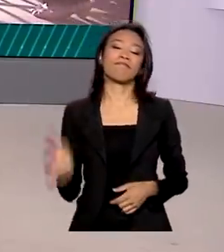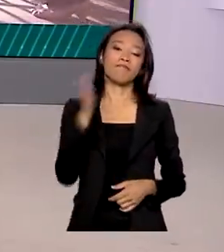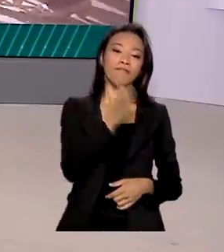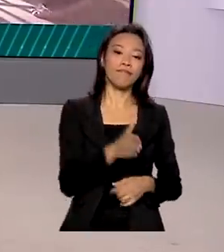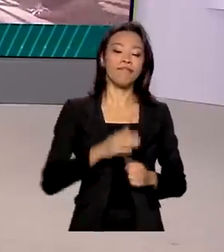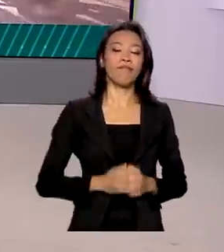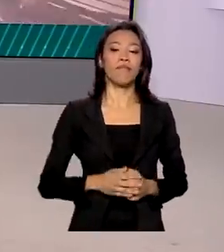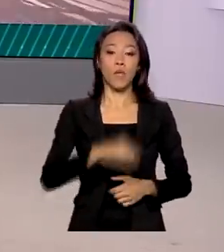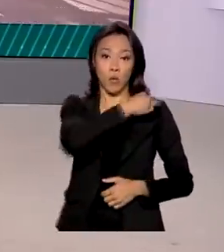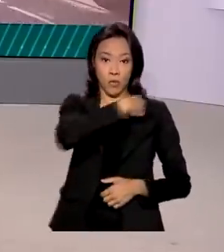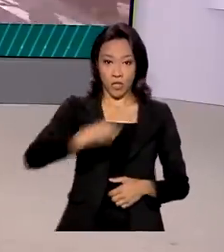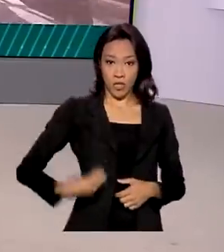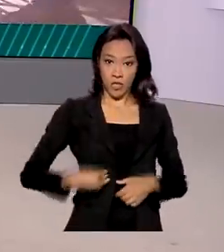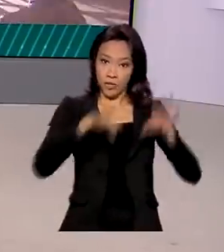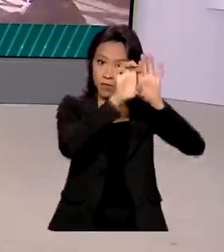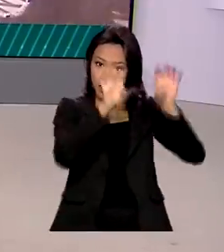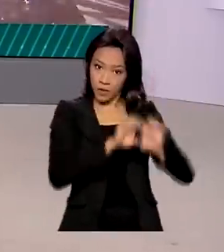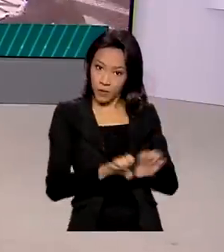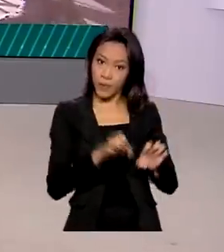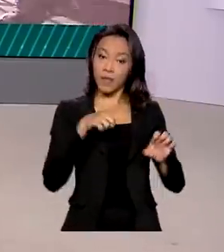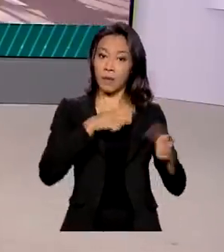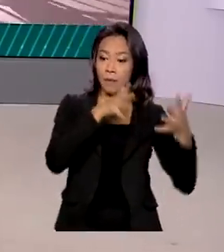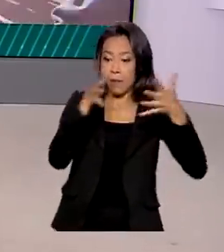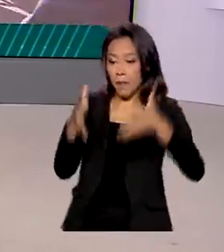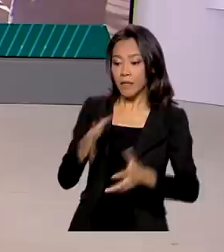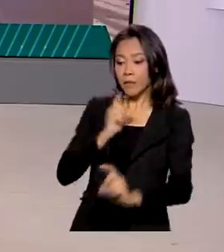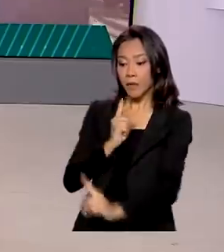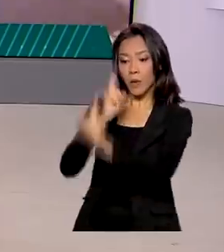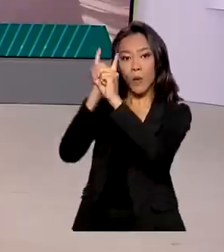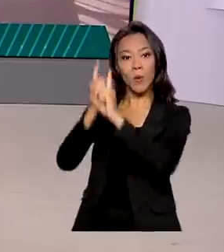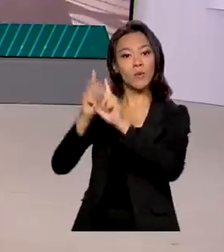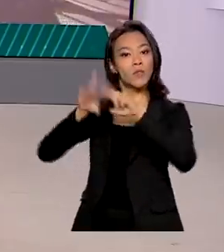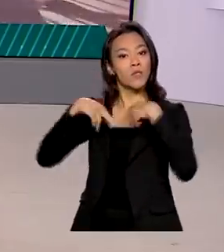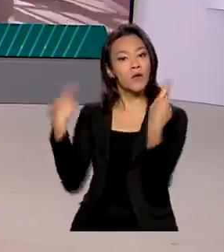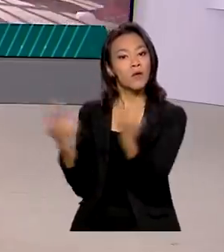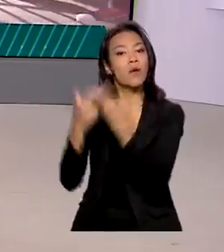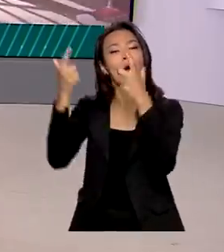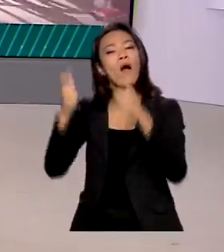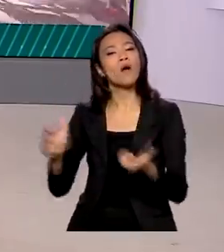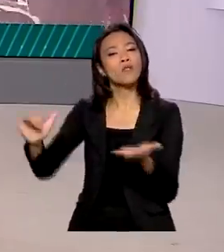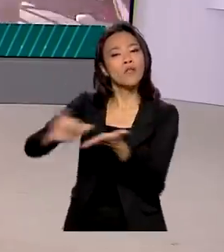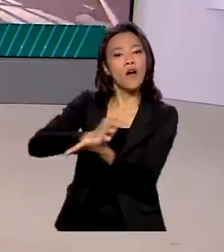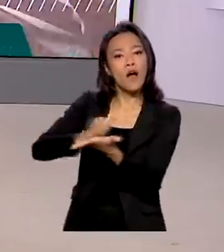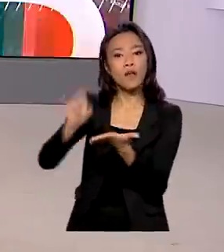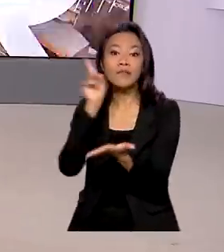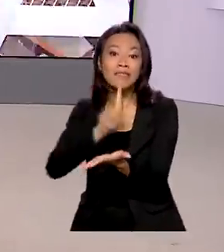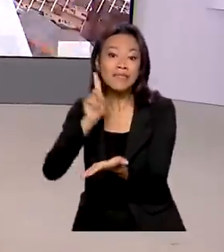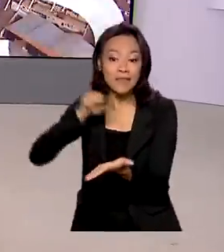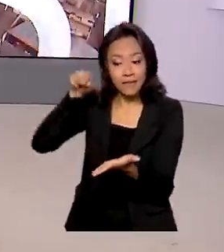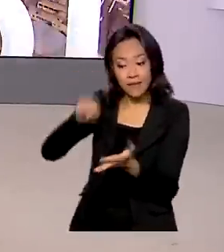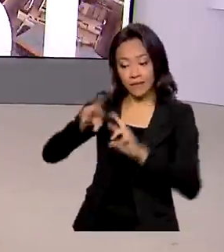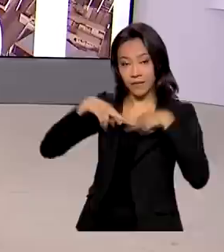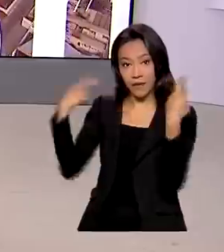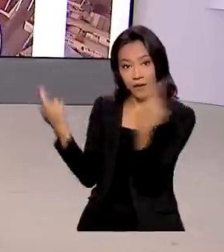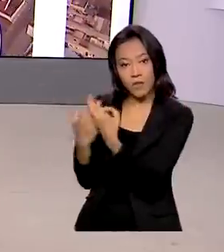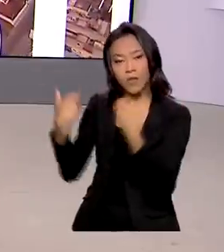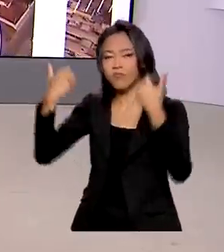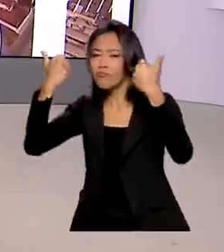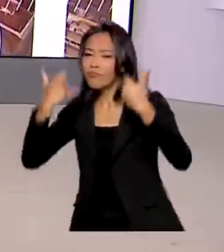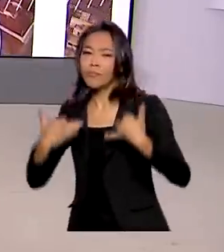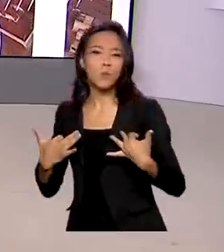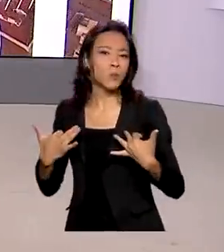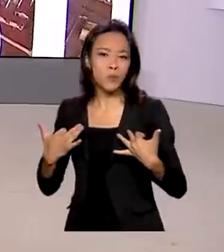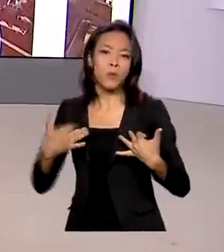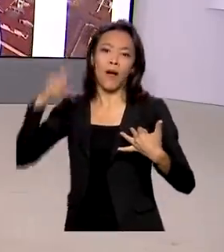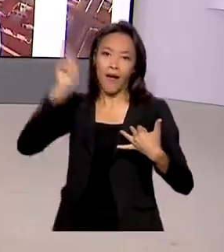Infraestrutura participou de uma rodada de encontros com investidores em Nova Iorque e nos Estados Unidos. Nas reuniões, os destaques foram o programa